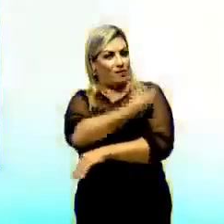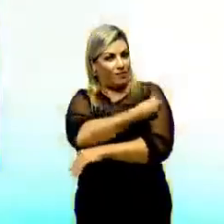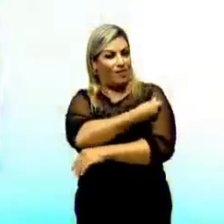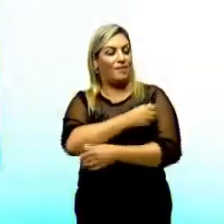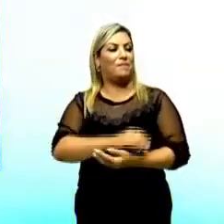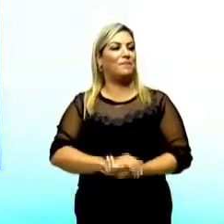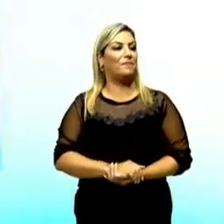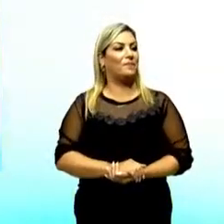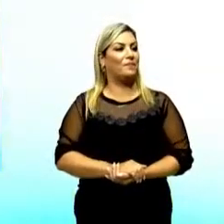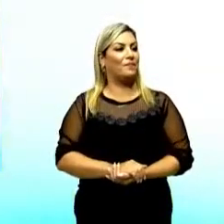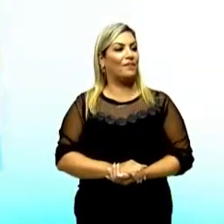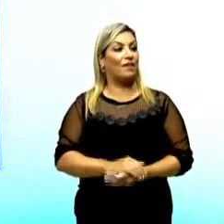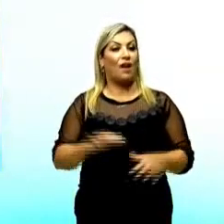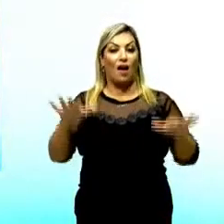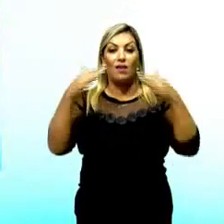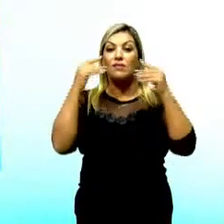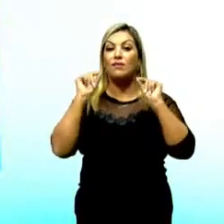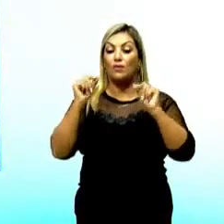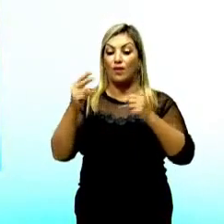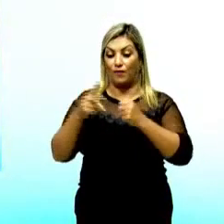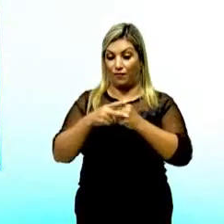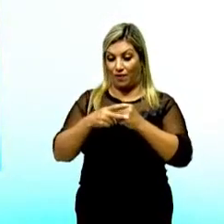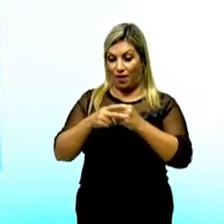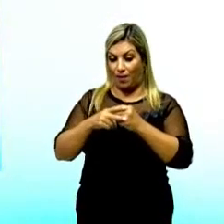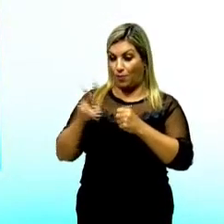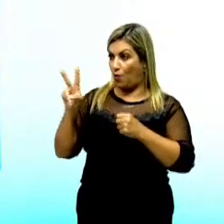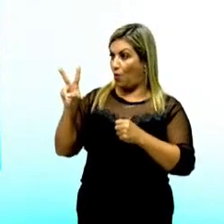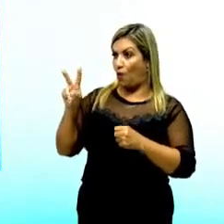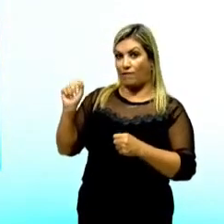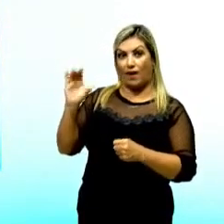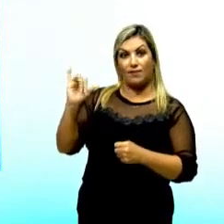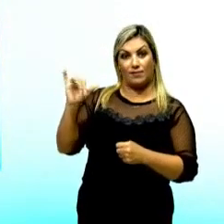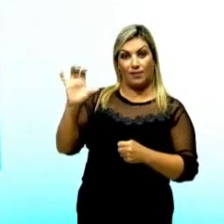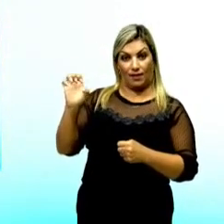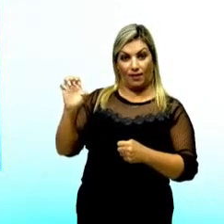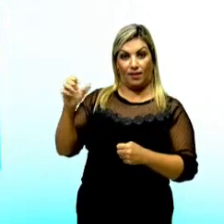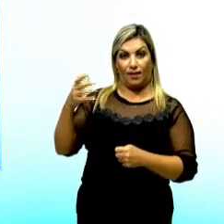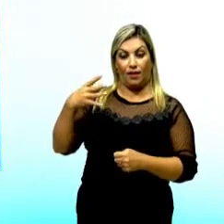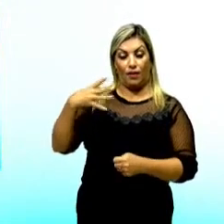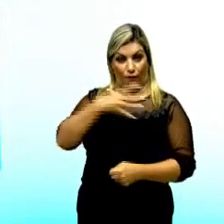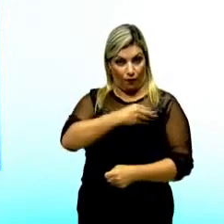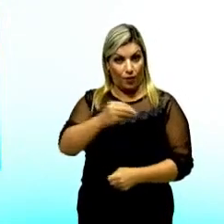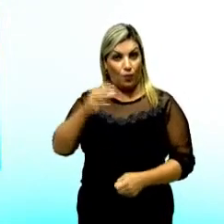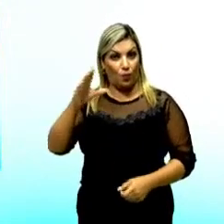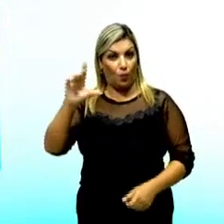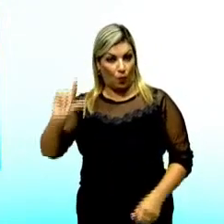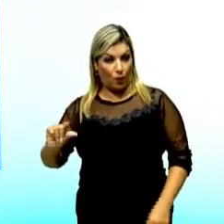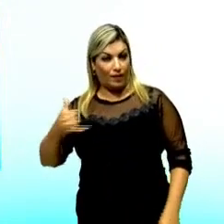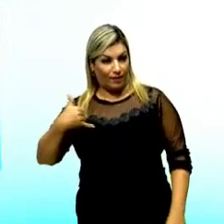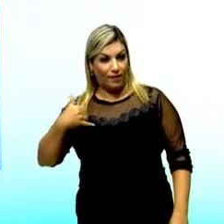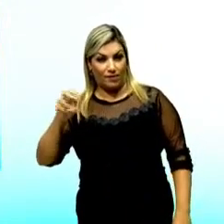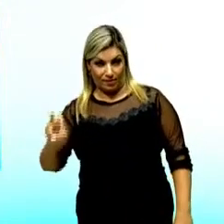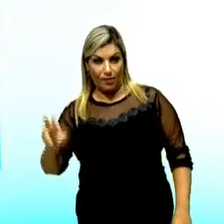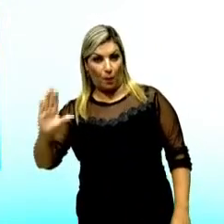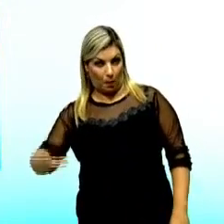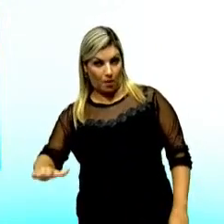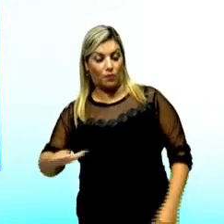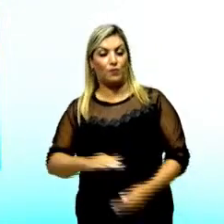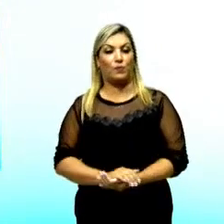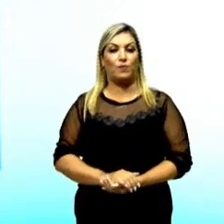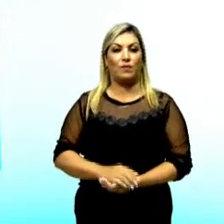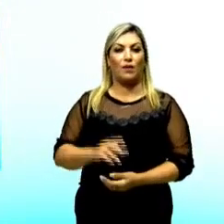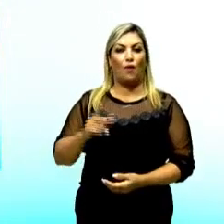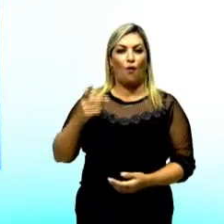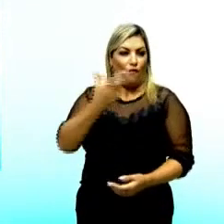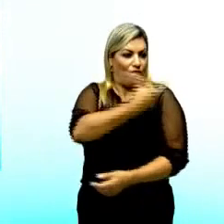para vocês são os verbos vacine seu filho menor de 5 anos. O verbo aqui, vacine, é um